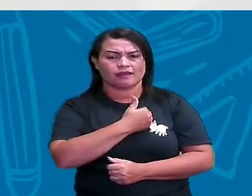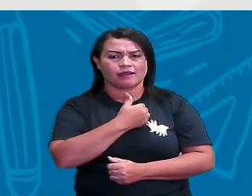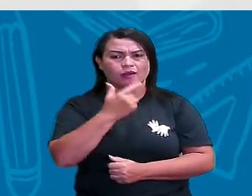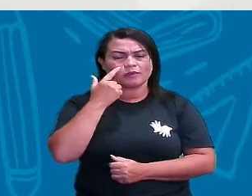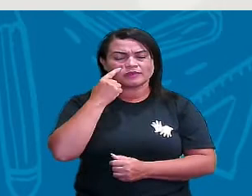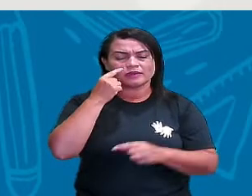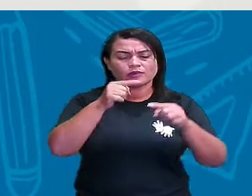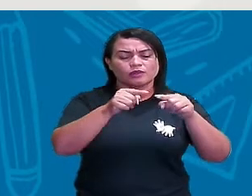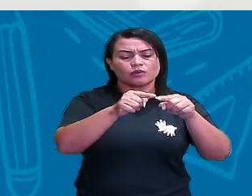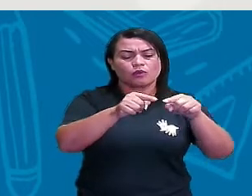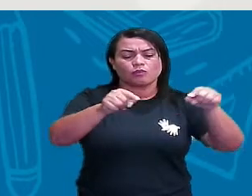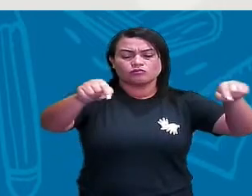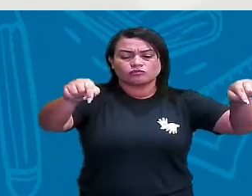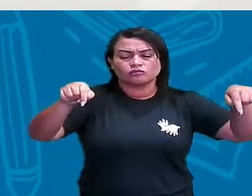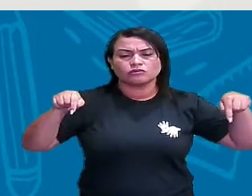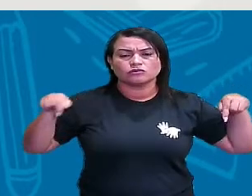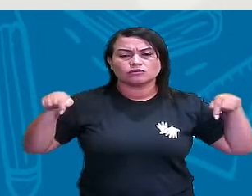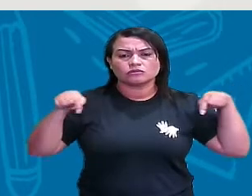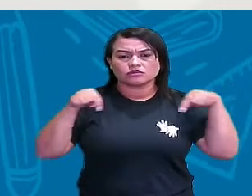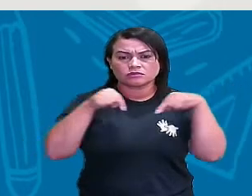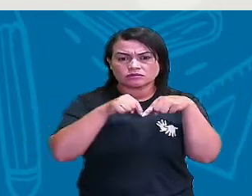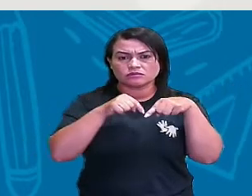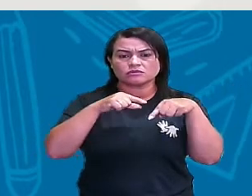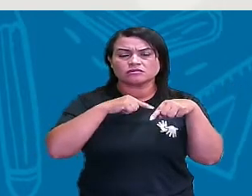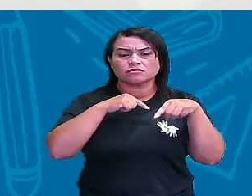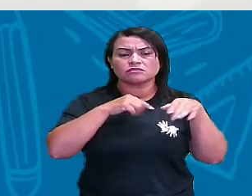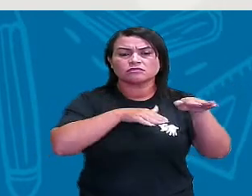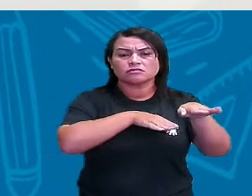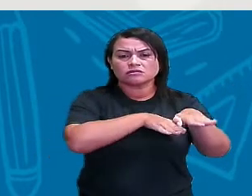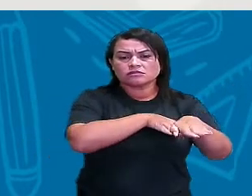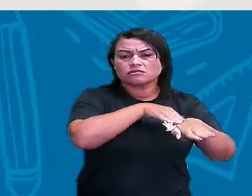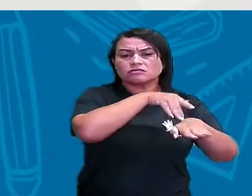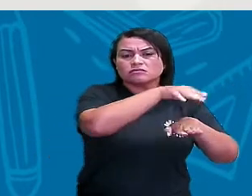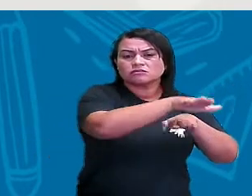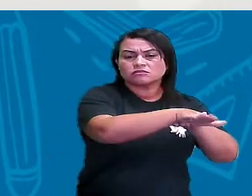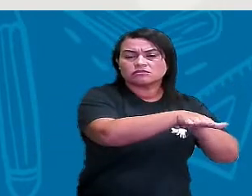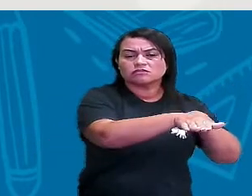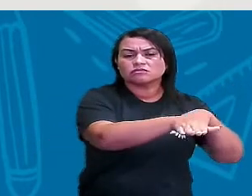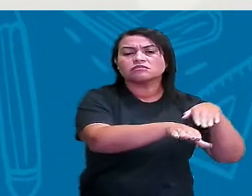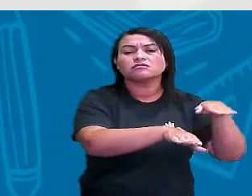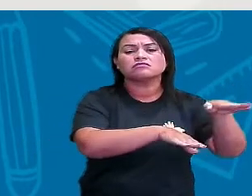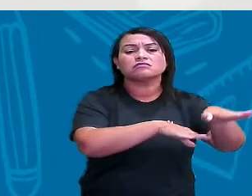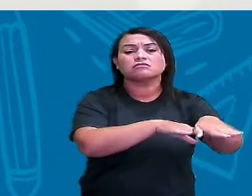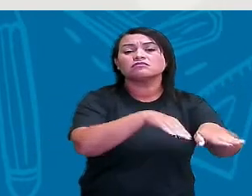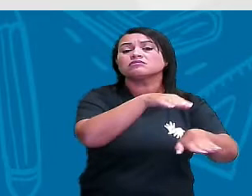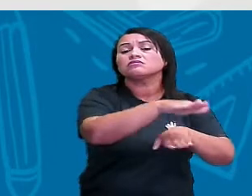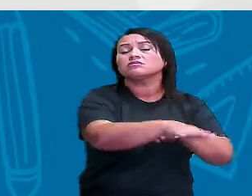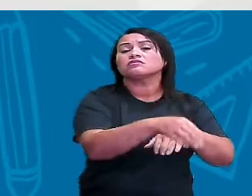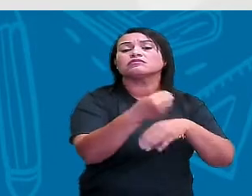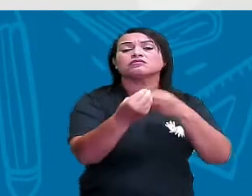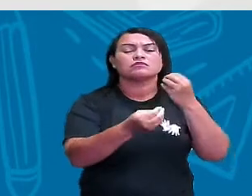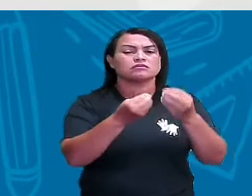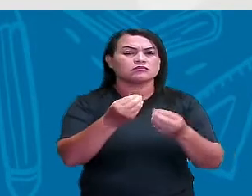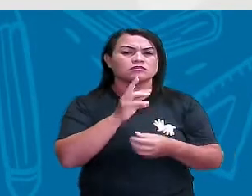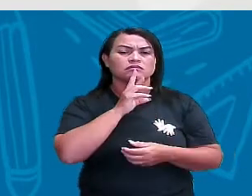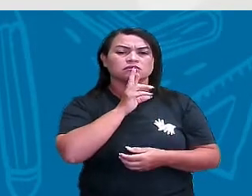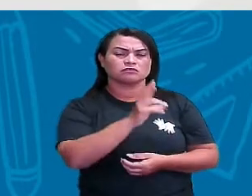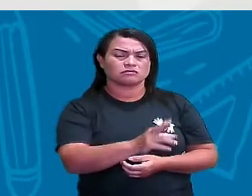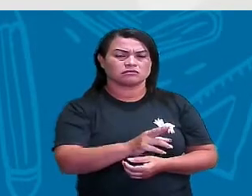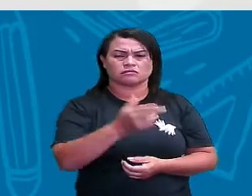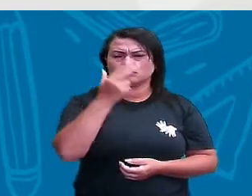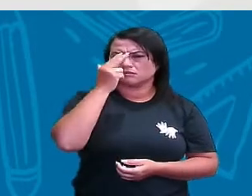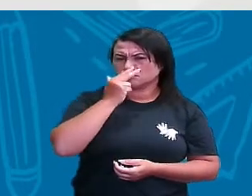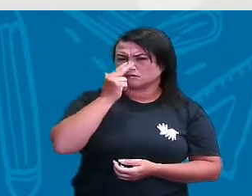sala de aula usando o passo como unidade de medida, o resultado da medição será igual para